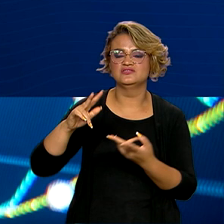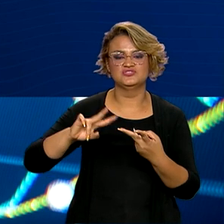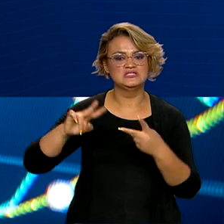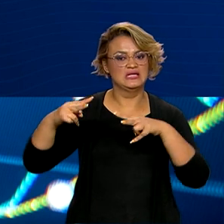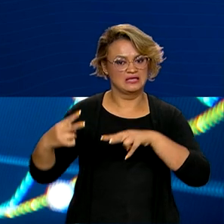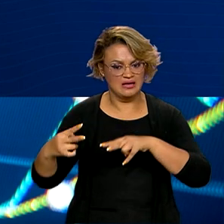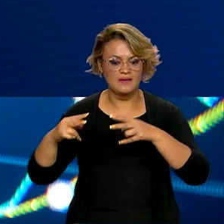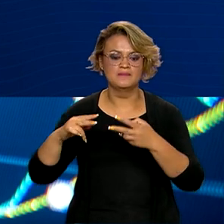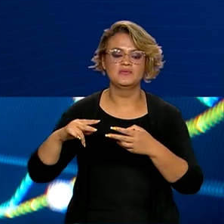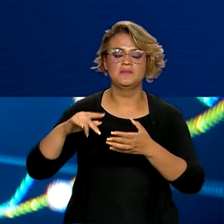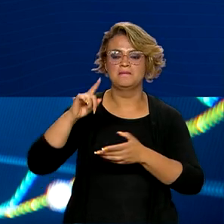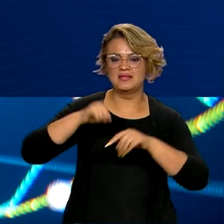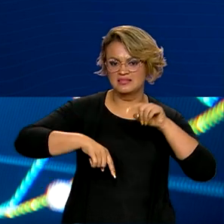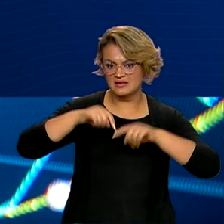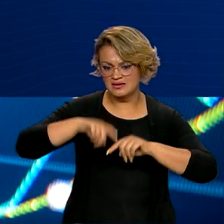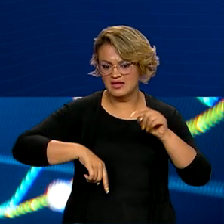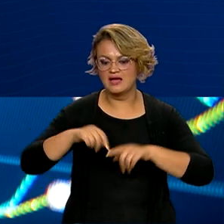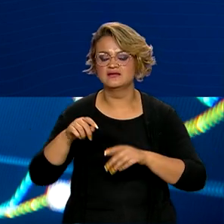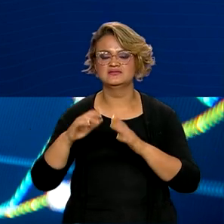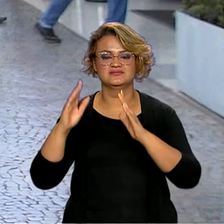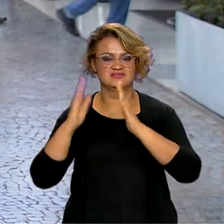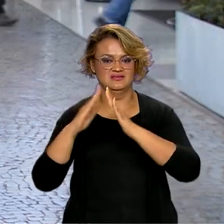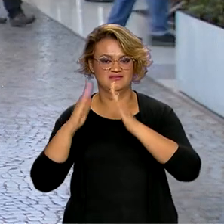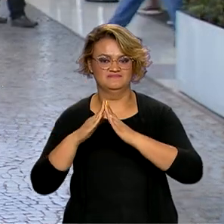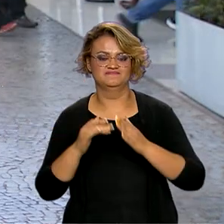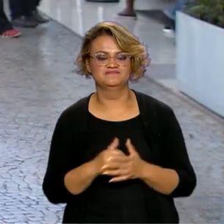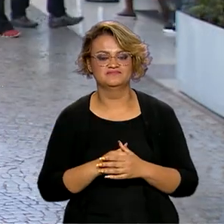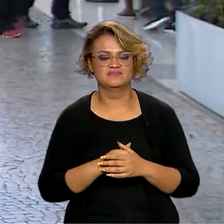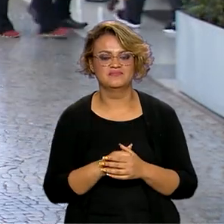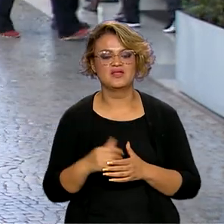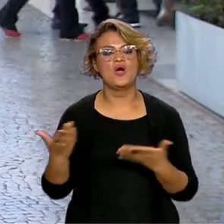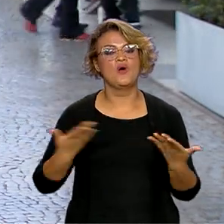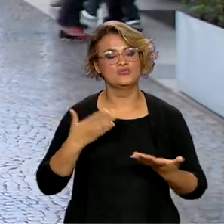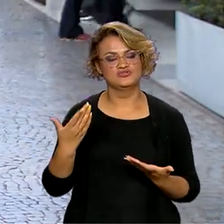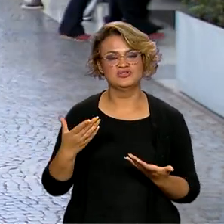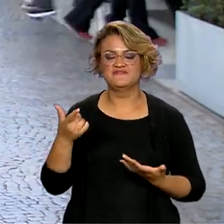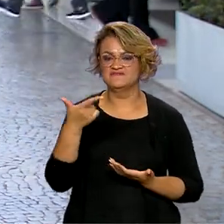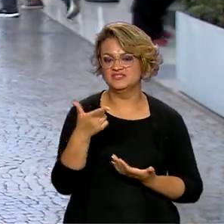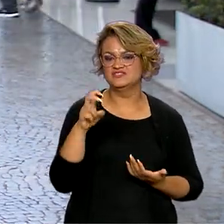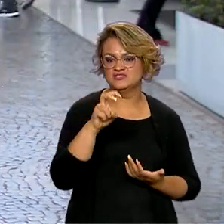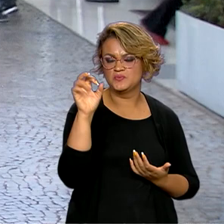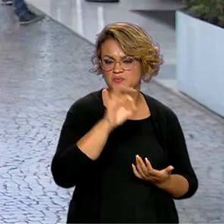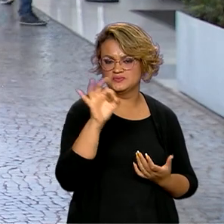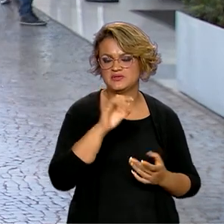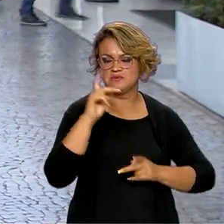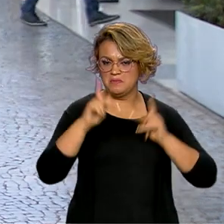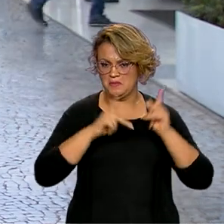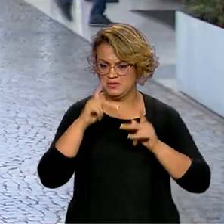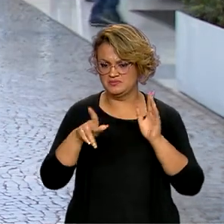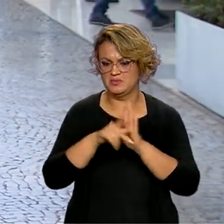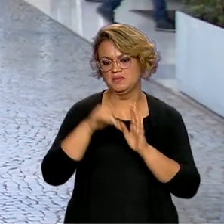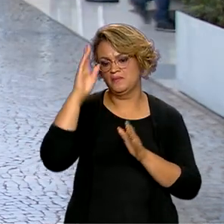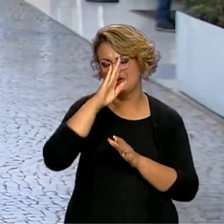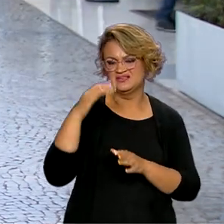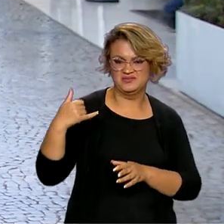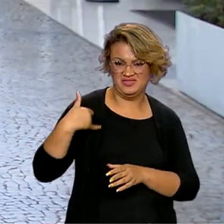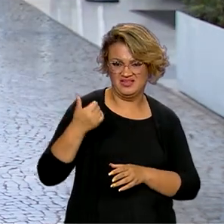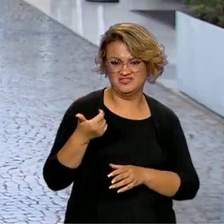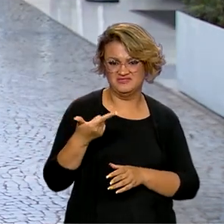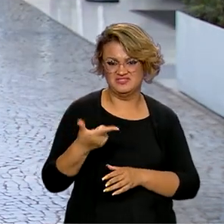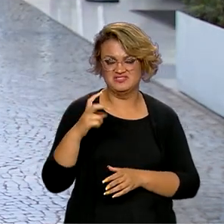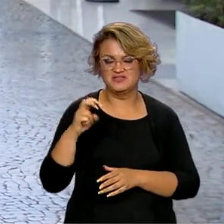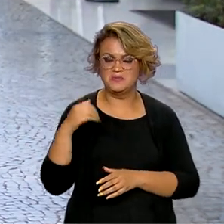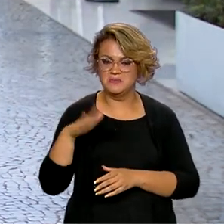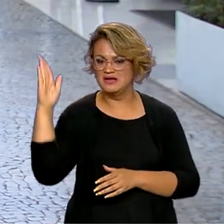intercâmbio, materiais e moradia. Atualmente, 25% da população brasileira com mais de 25